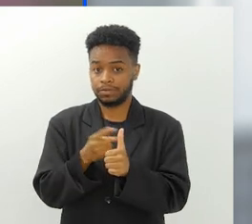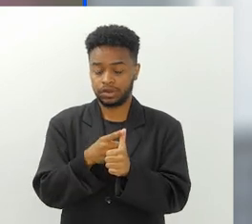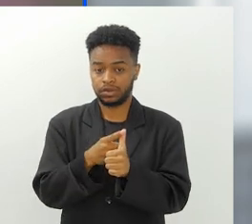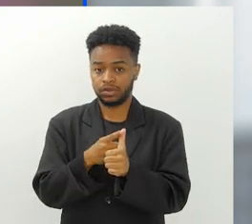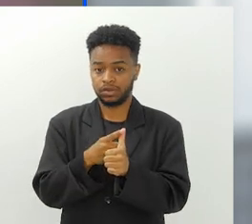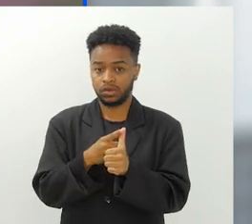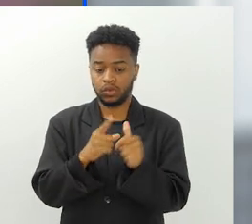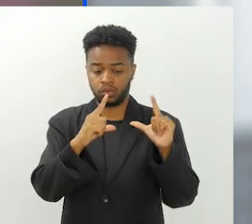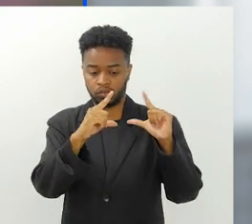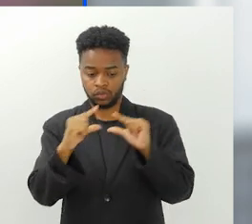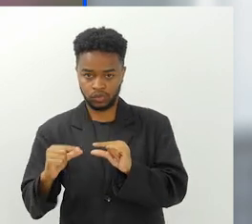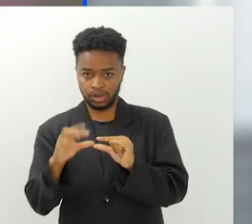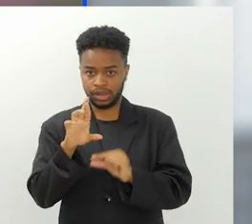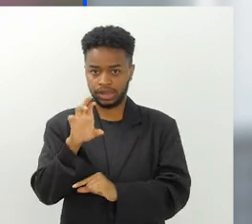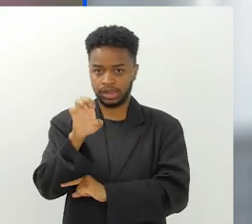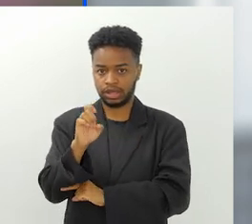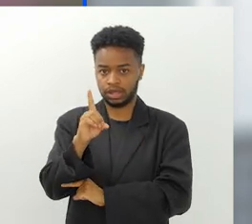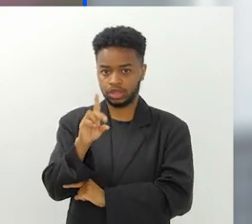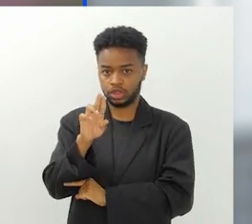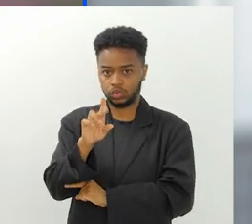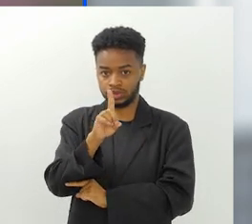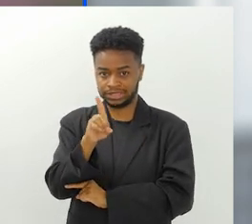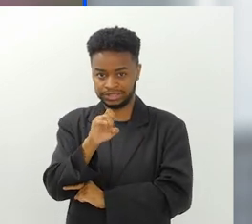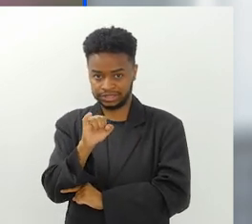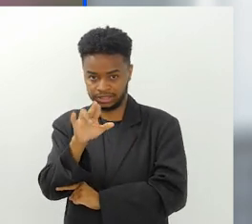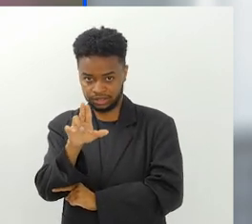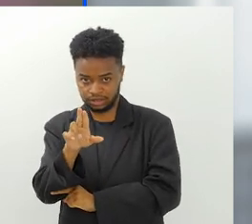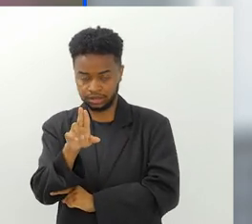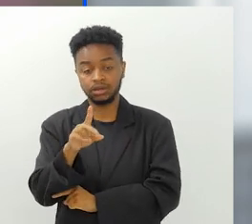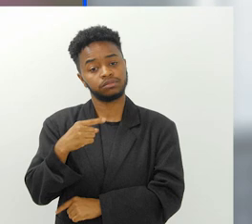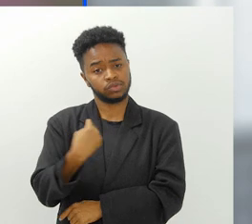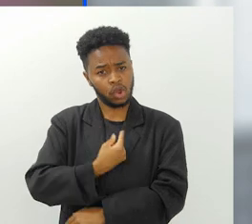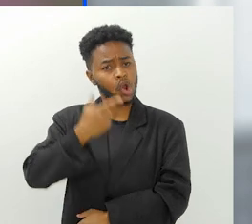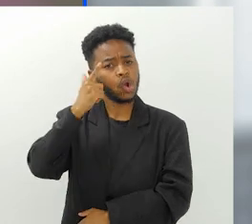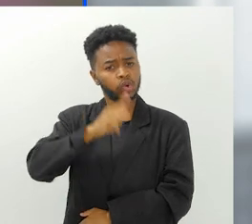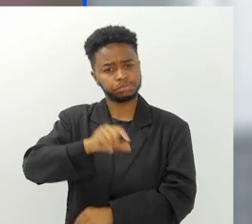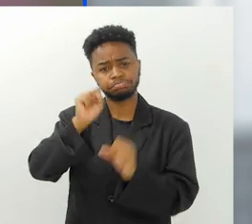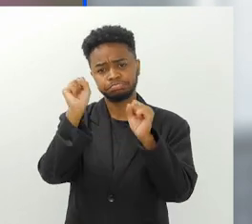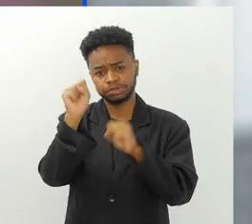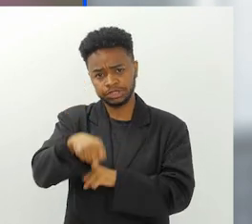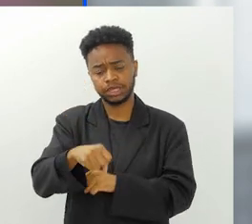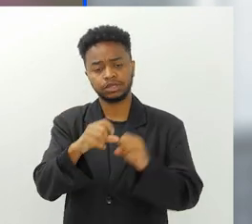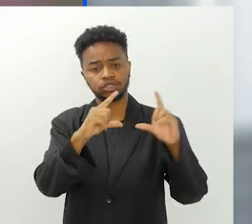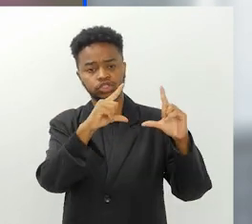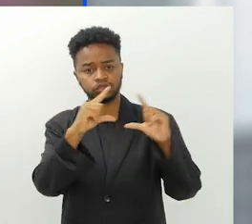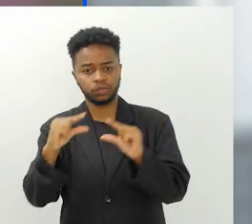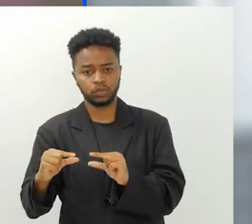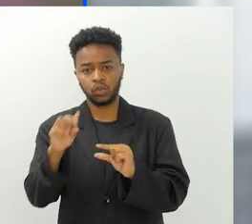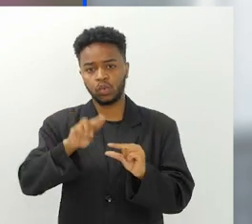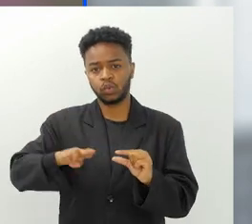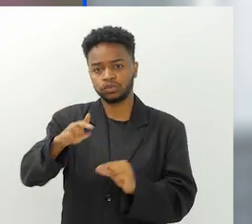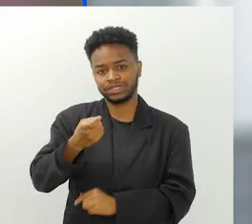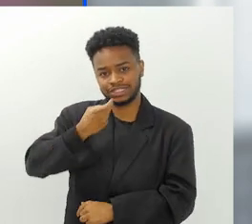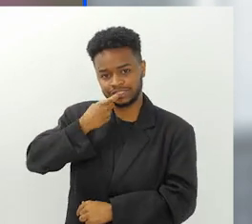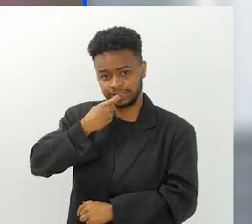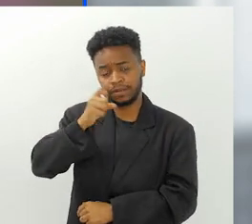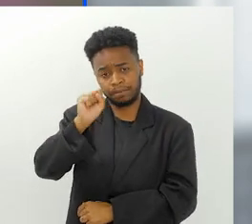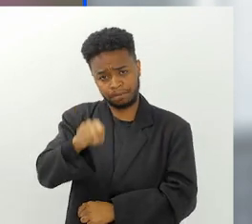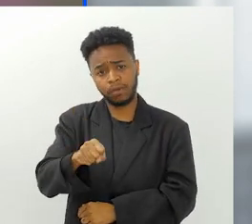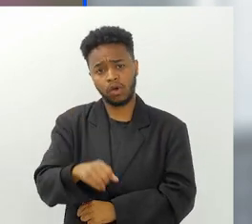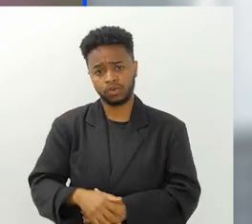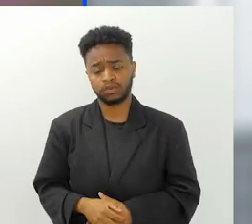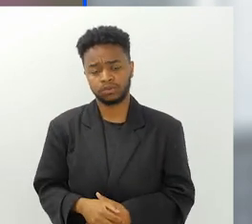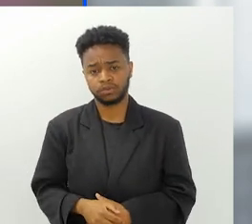Primeiro deles é reduzir. Então, nós podemos reduzir, sim, o uso de